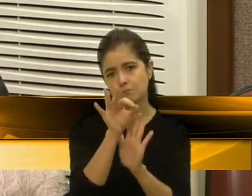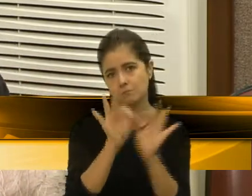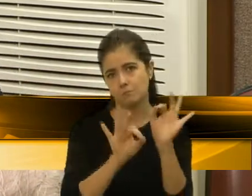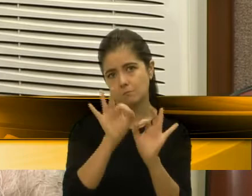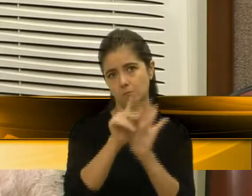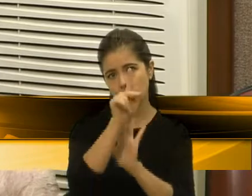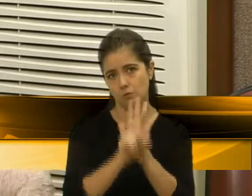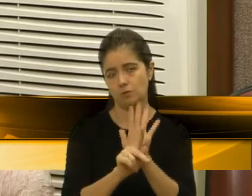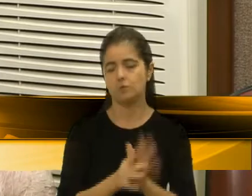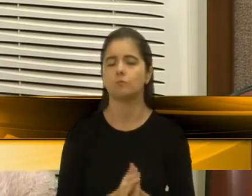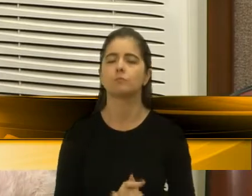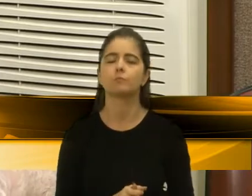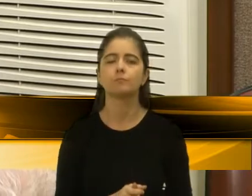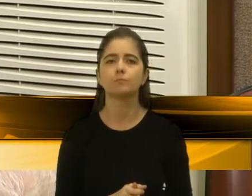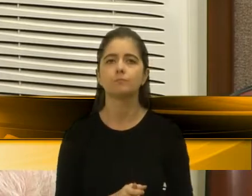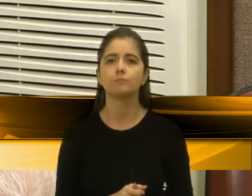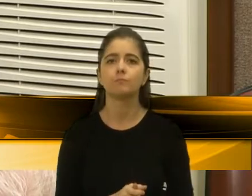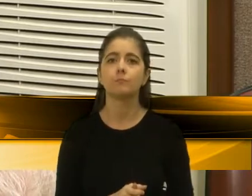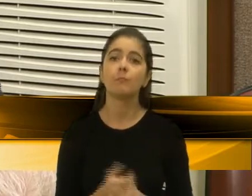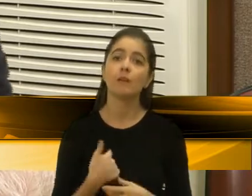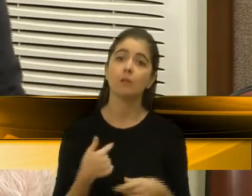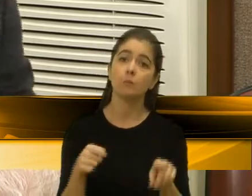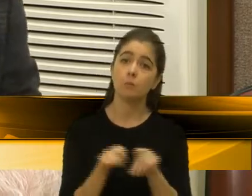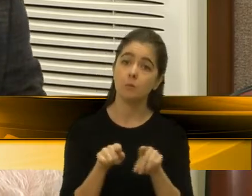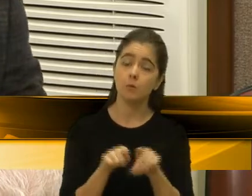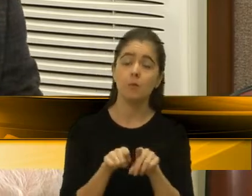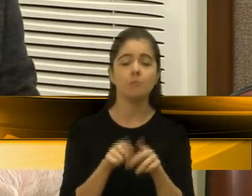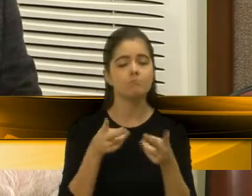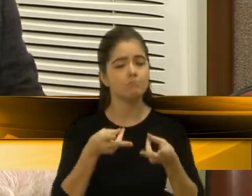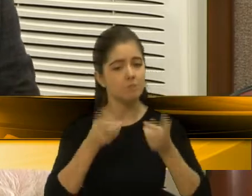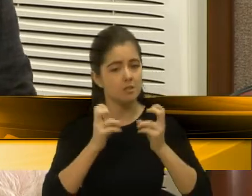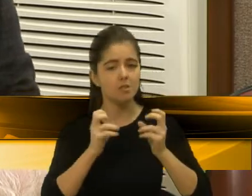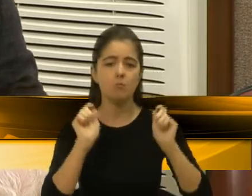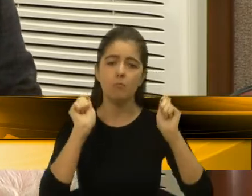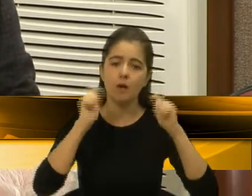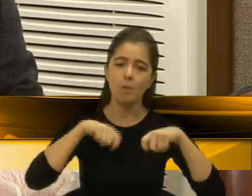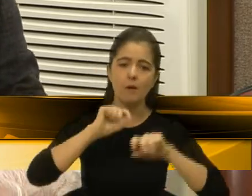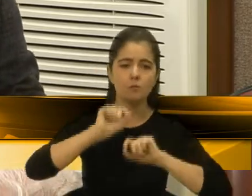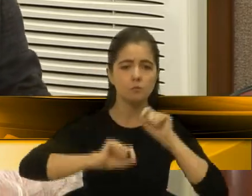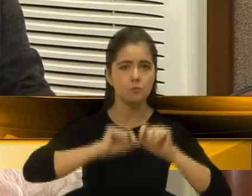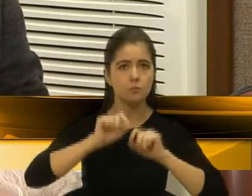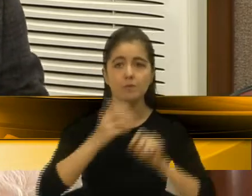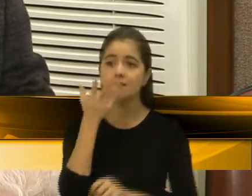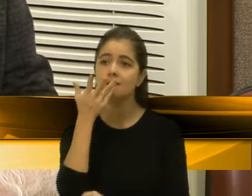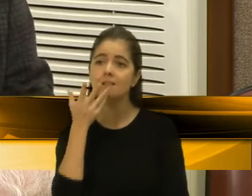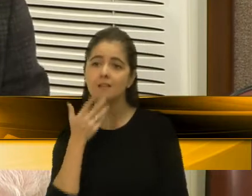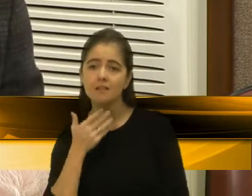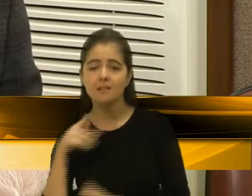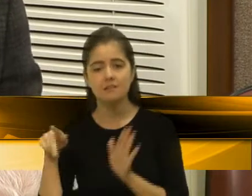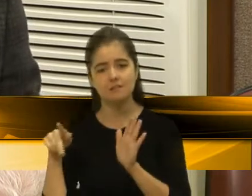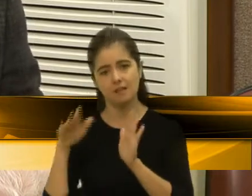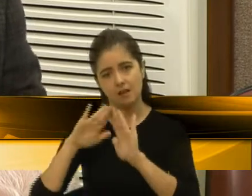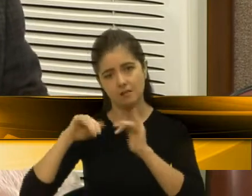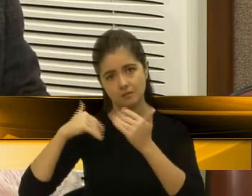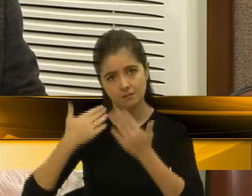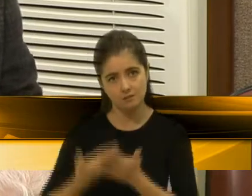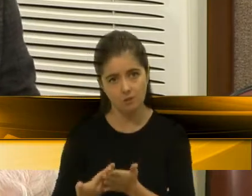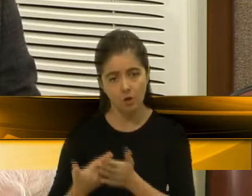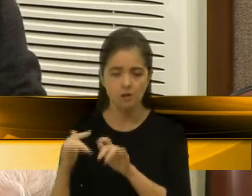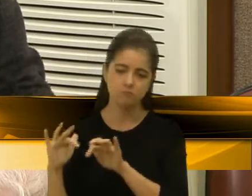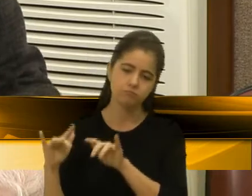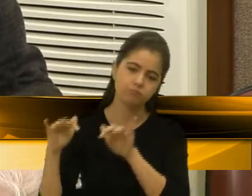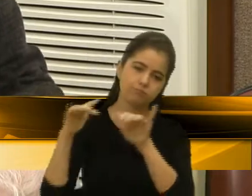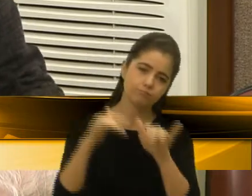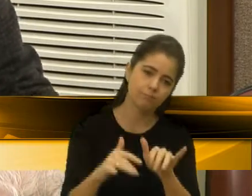Um outro fator que eu considero de extrema relevância que é a possibilidade de nós levarmos as crianças das escolas de Caxias do Sul a